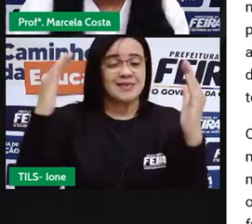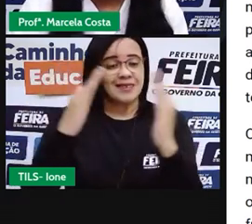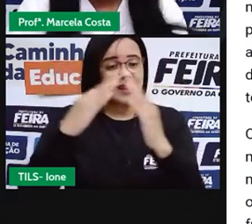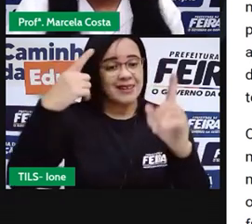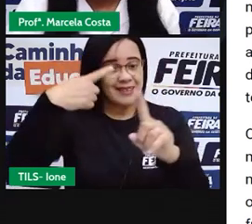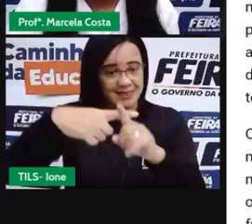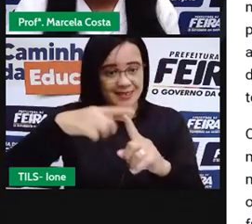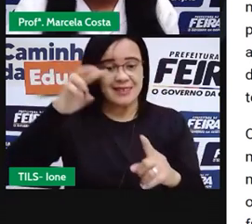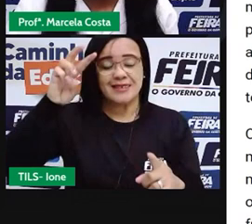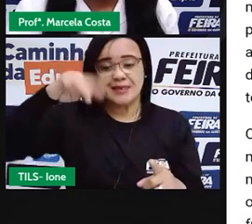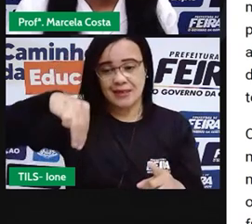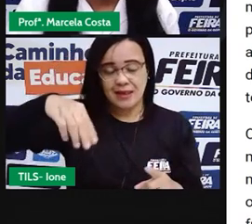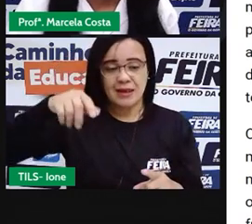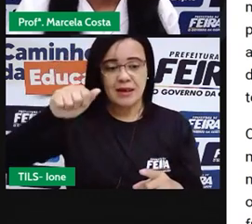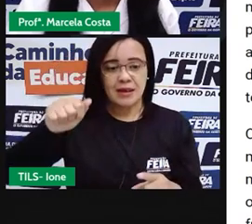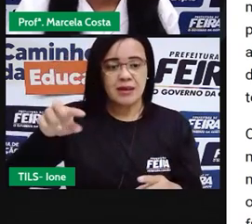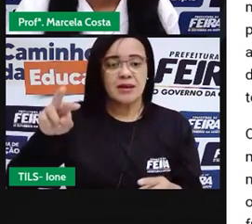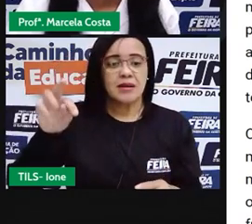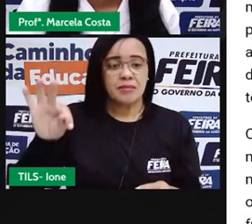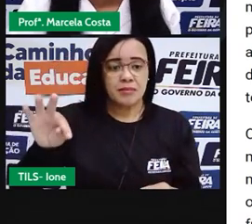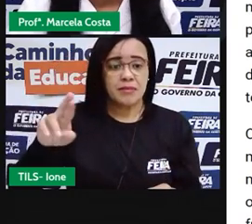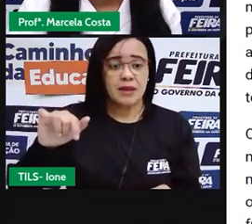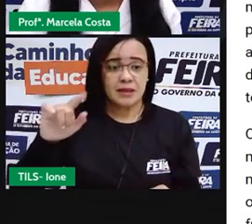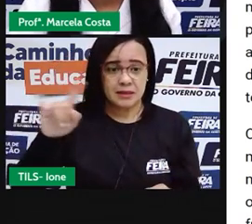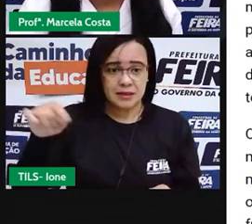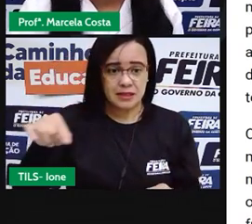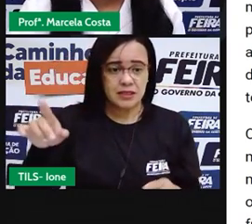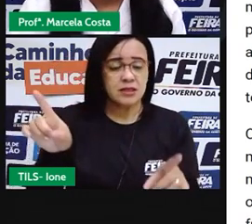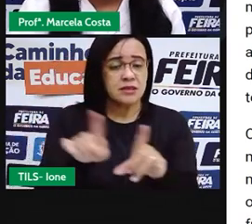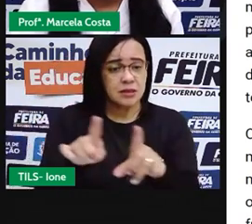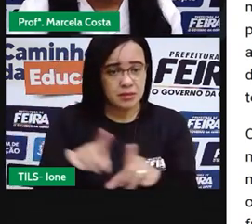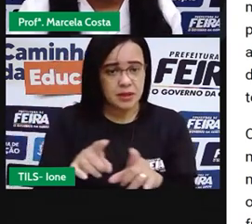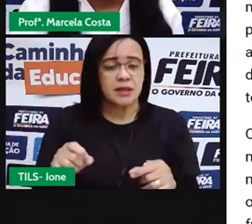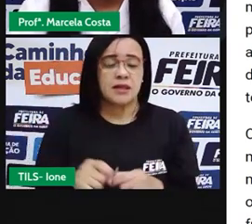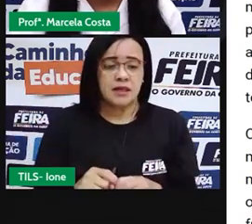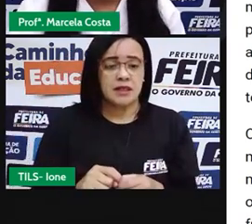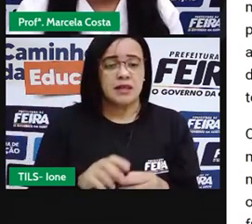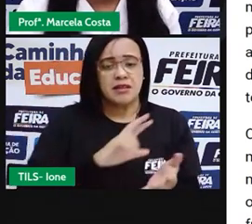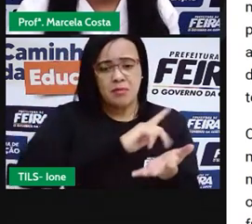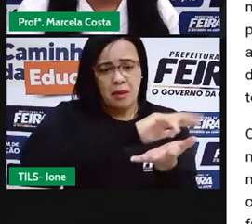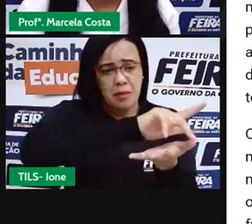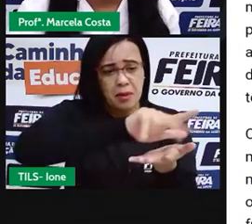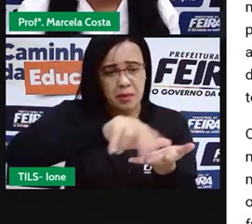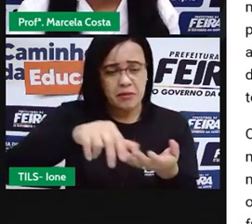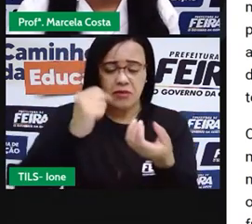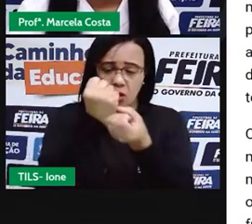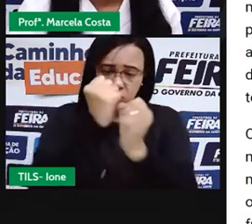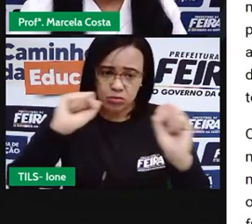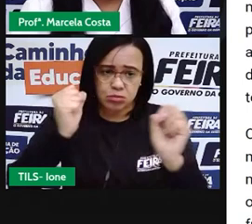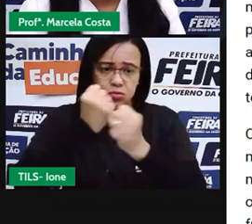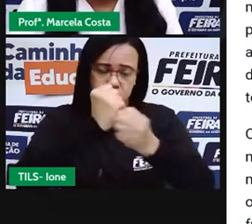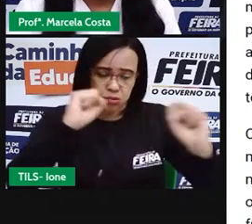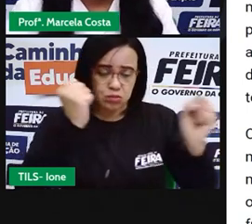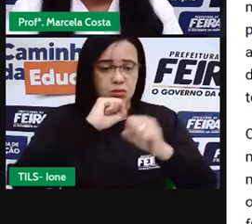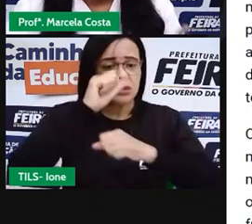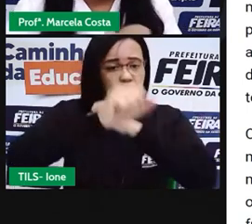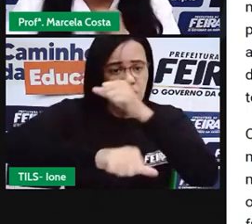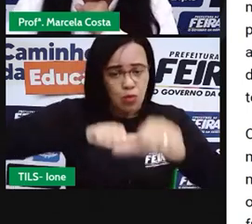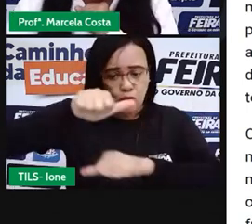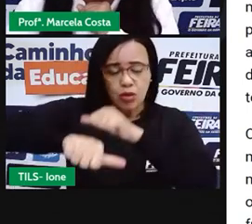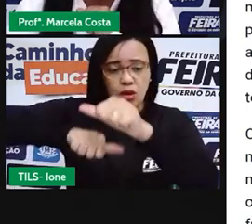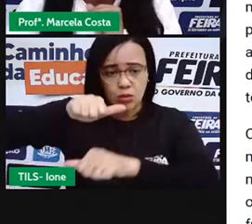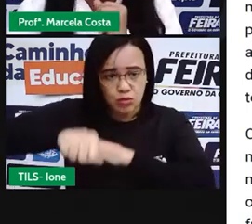pelo um senhor tertuliano e outros que foram ampliando desde que surgiu. E a festa,